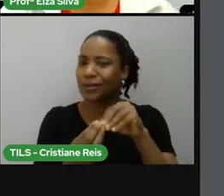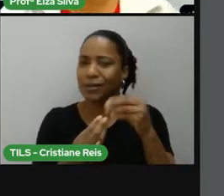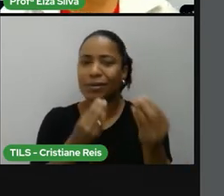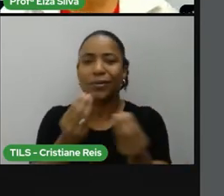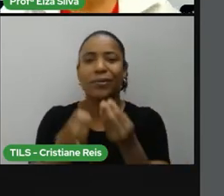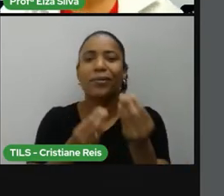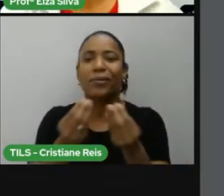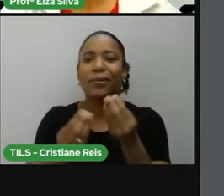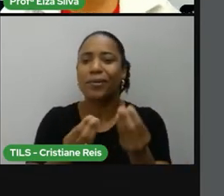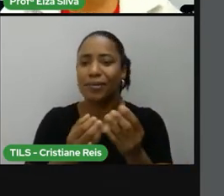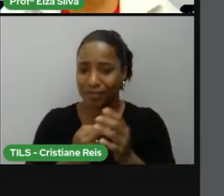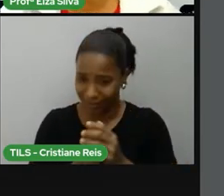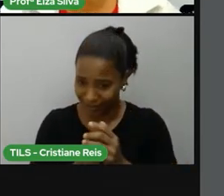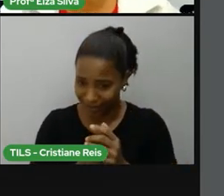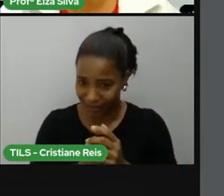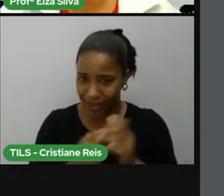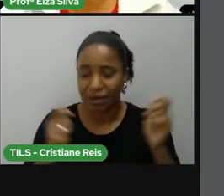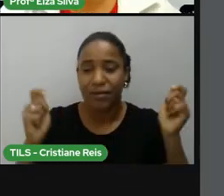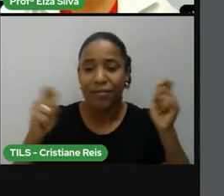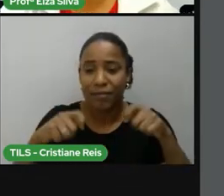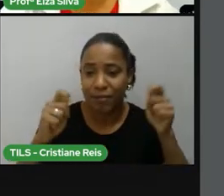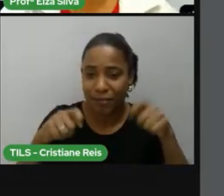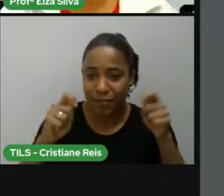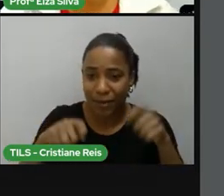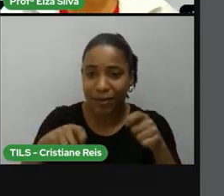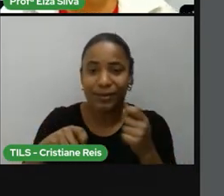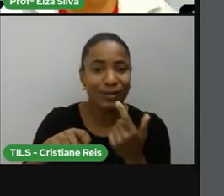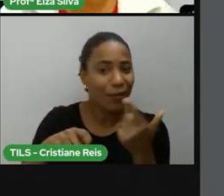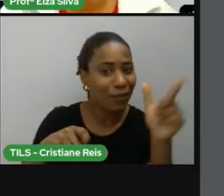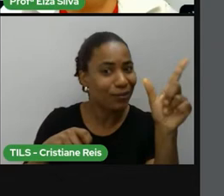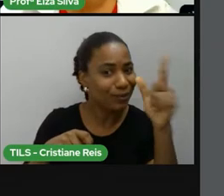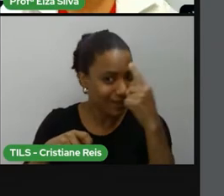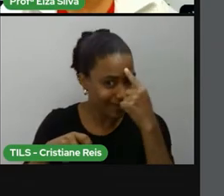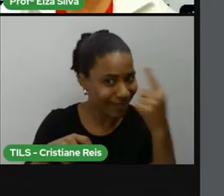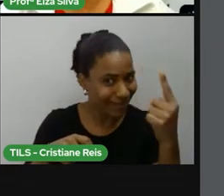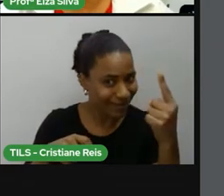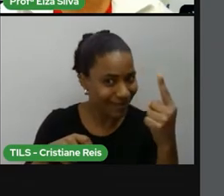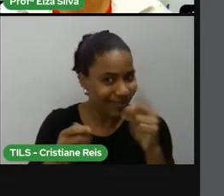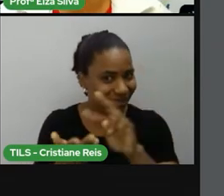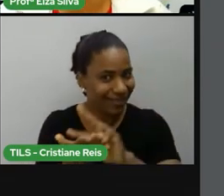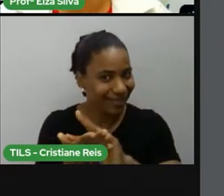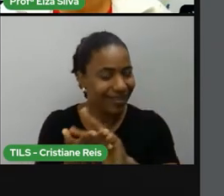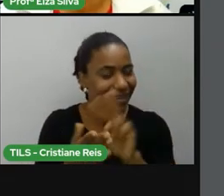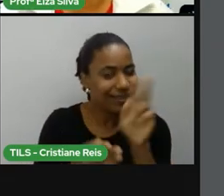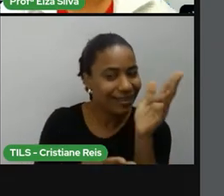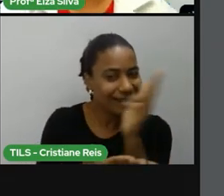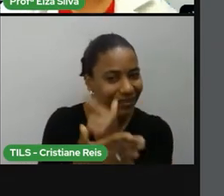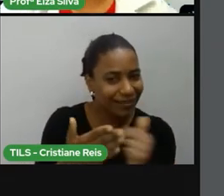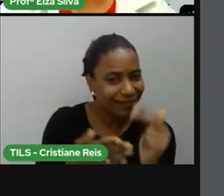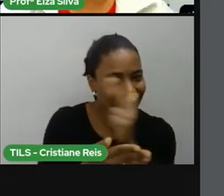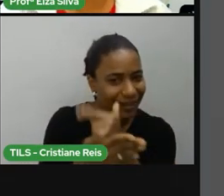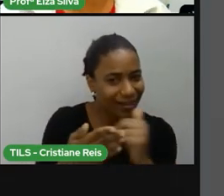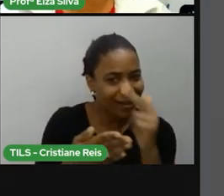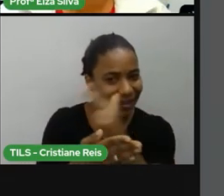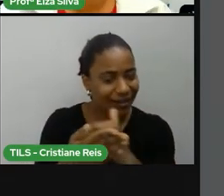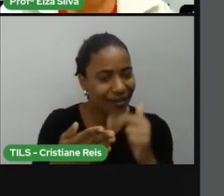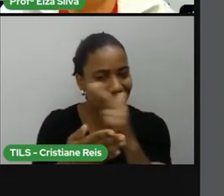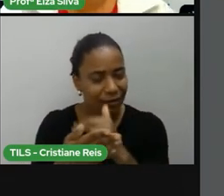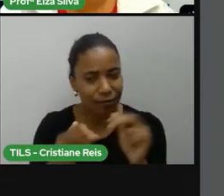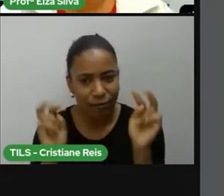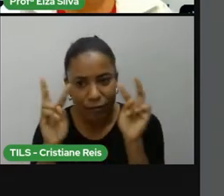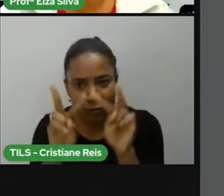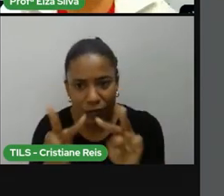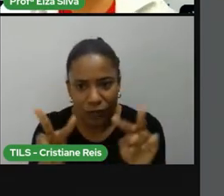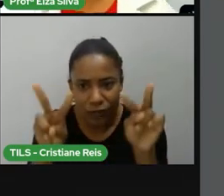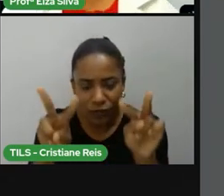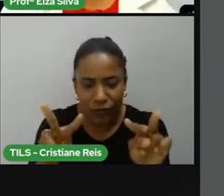recursos que facilitam o entendimento do vídeo em inglês. as imagens, os movimentos que os